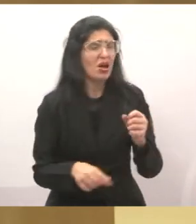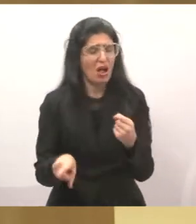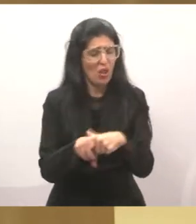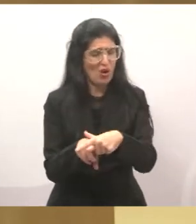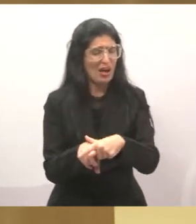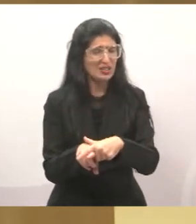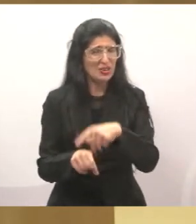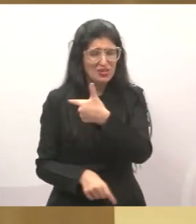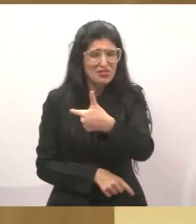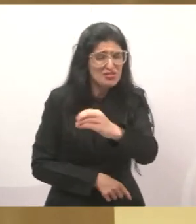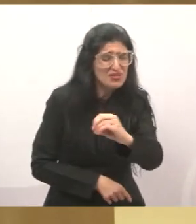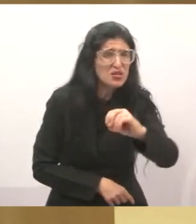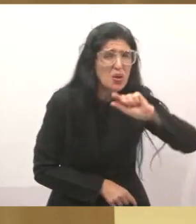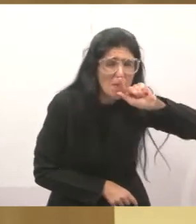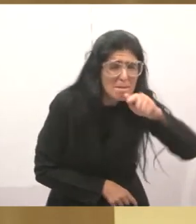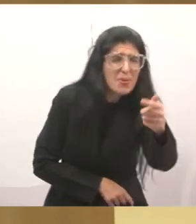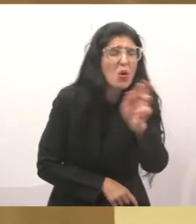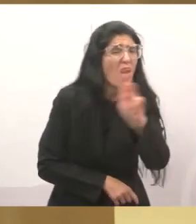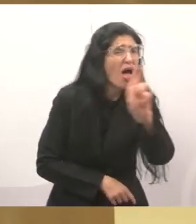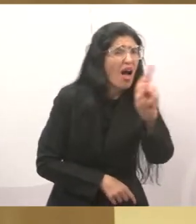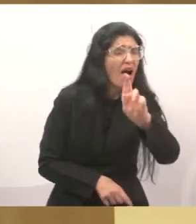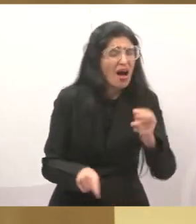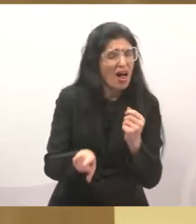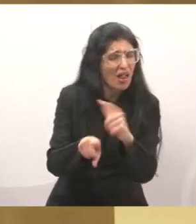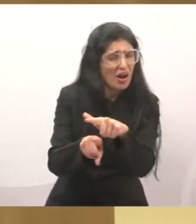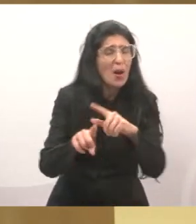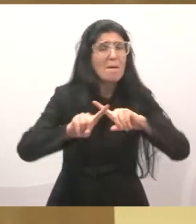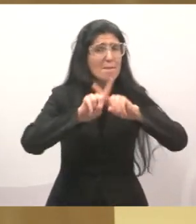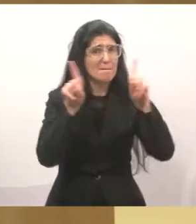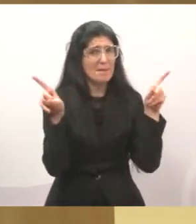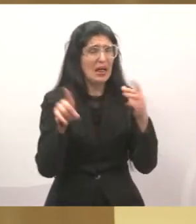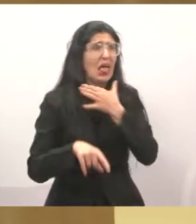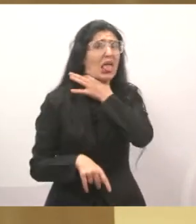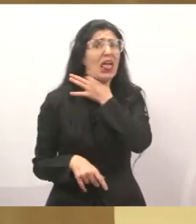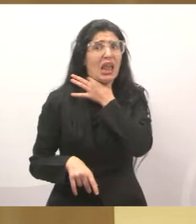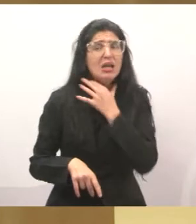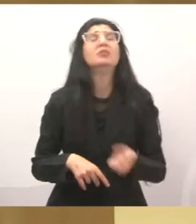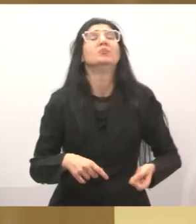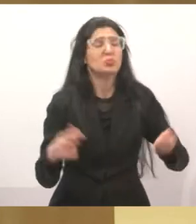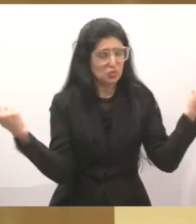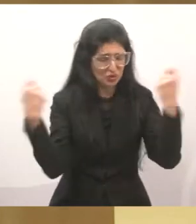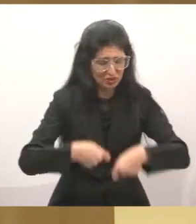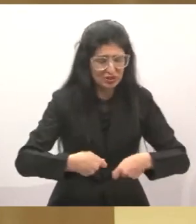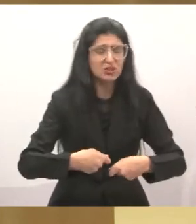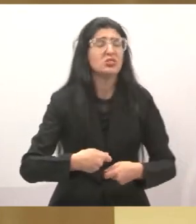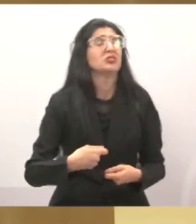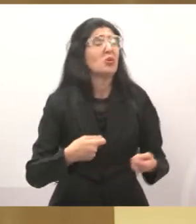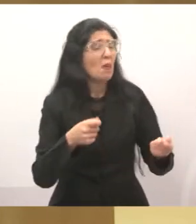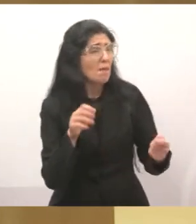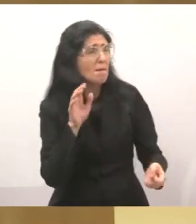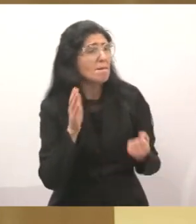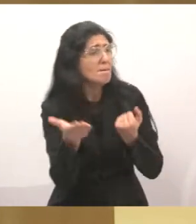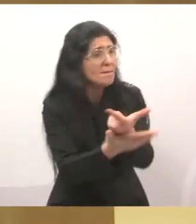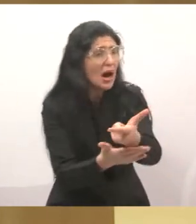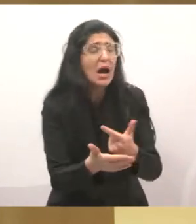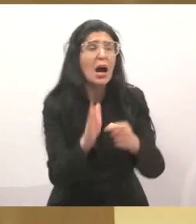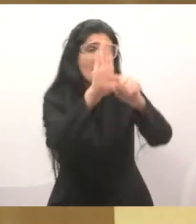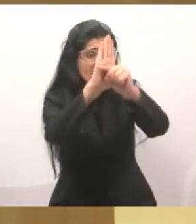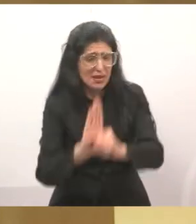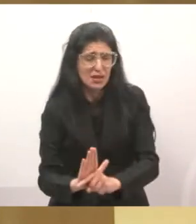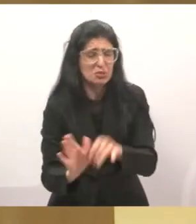mil reais. Com o problema da crise, era possível negociar e, inclusive, reduzir pela metade. Cobrar 10.